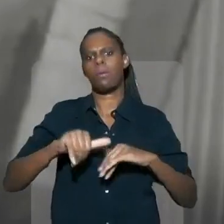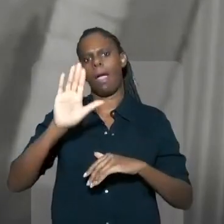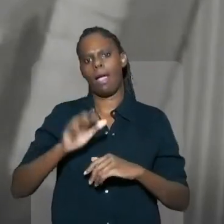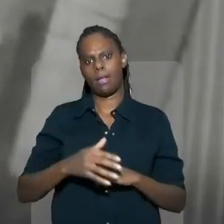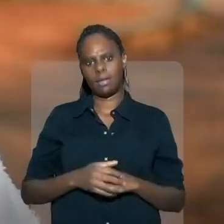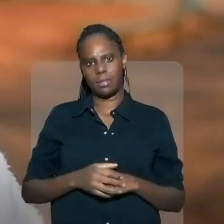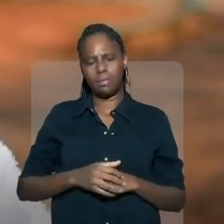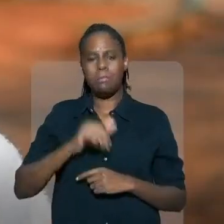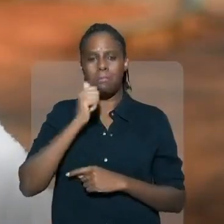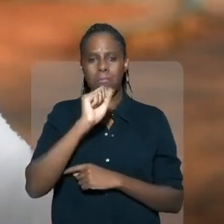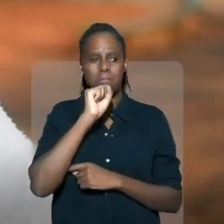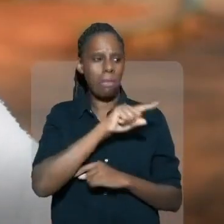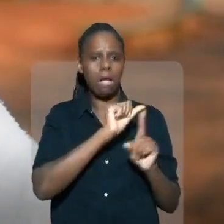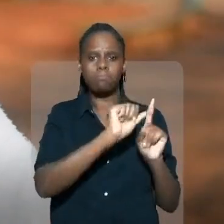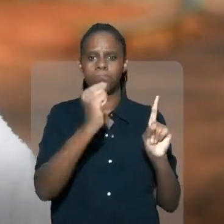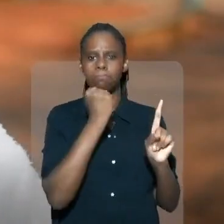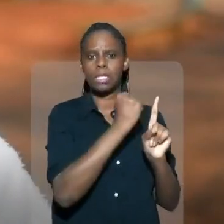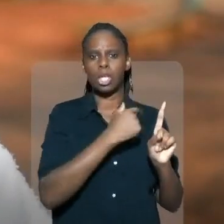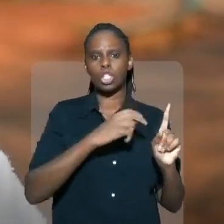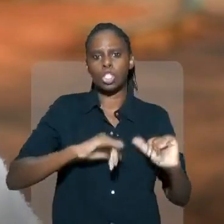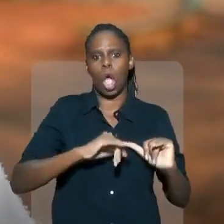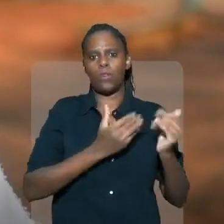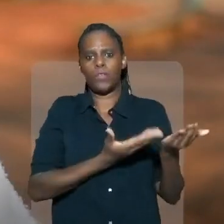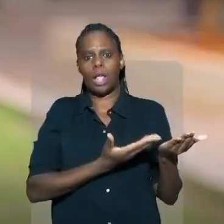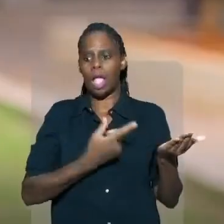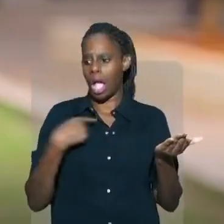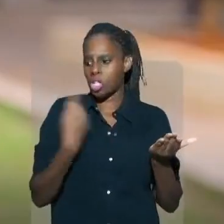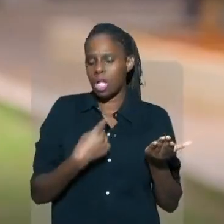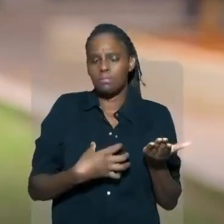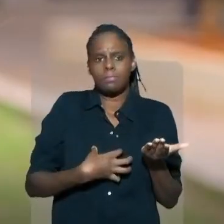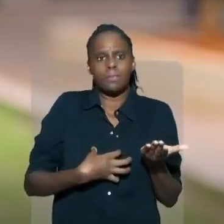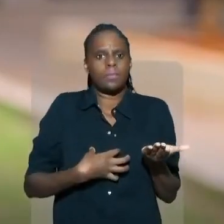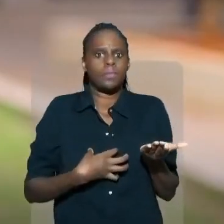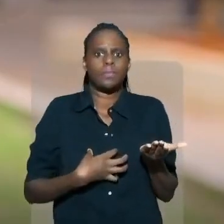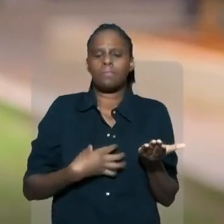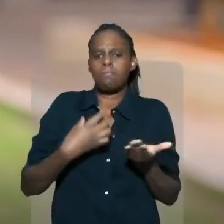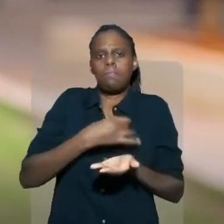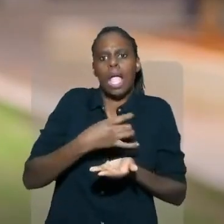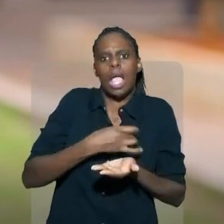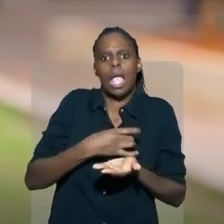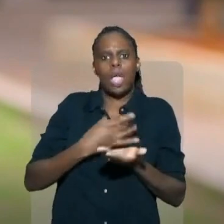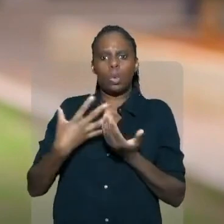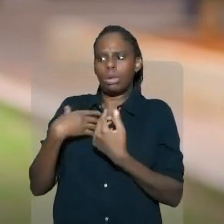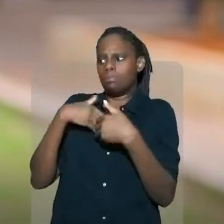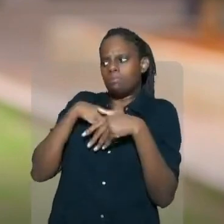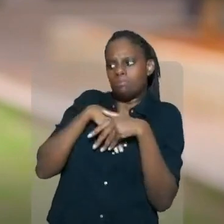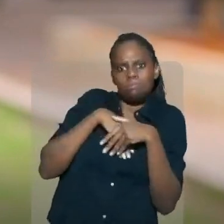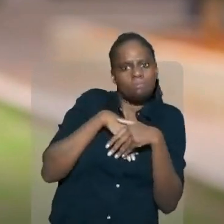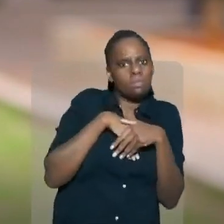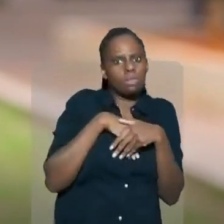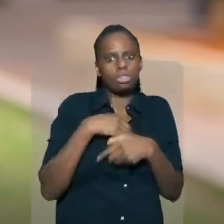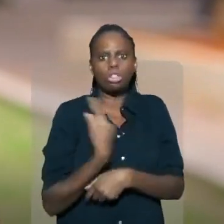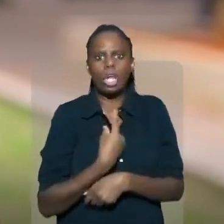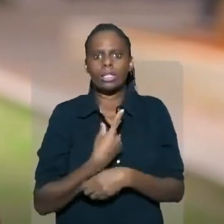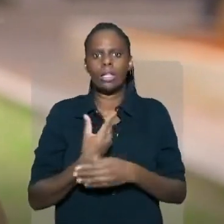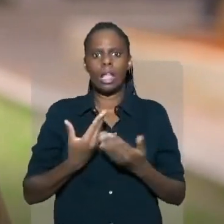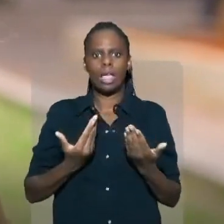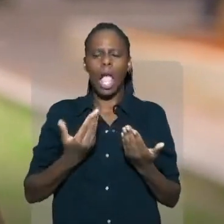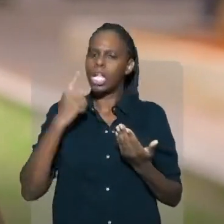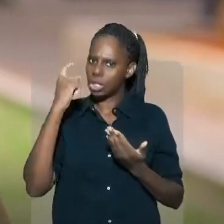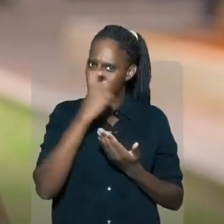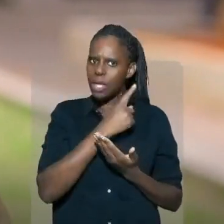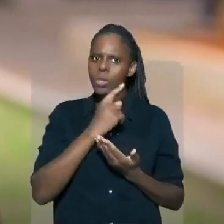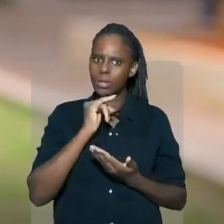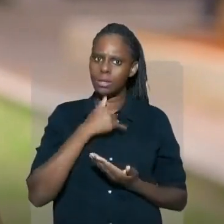vítimas. Muitas mães aí sofrendo feminicídio. A gente se sente com medo, a gente se sente aquado, a gente se sente